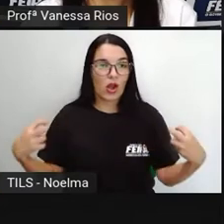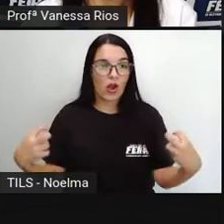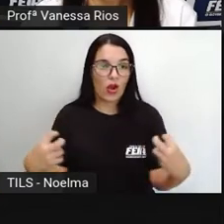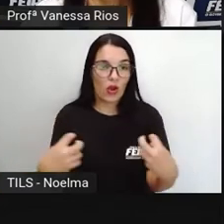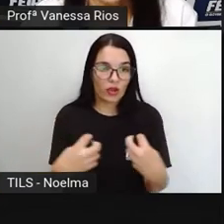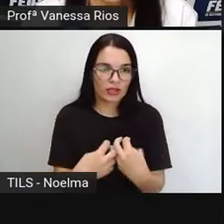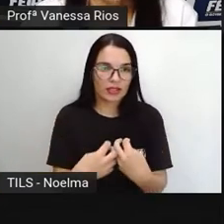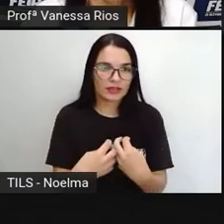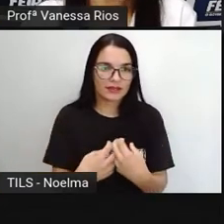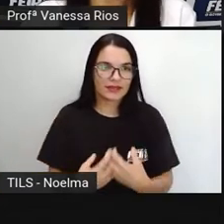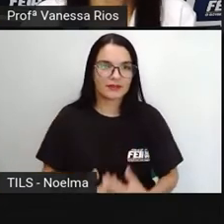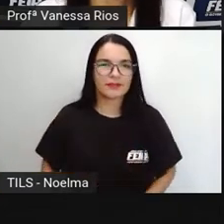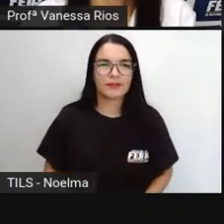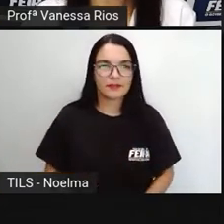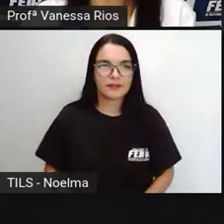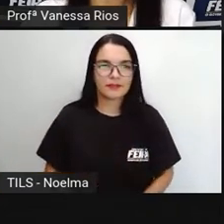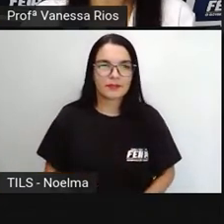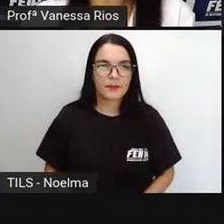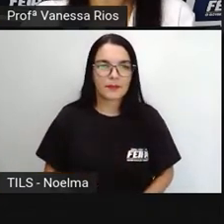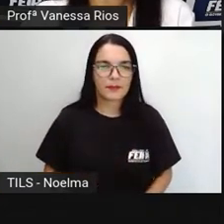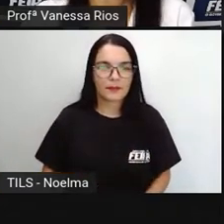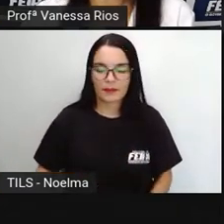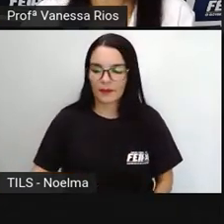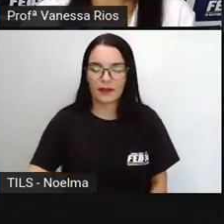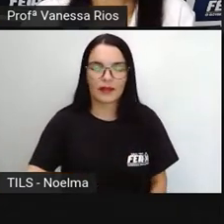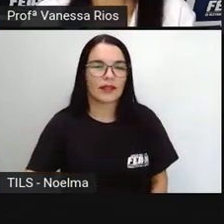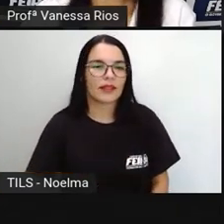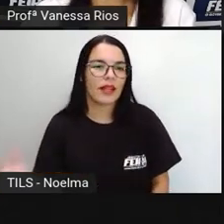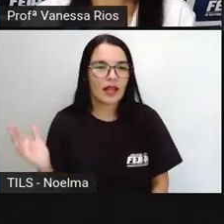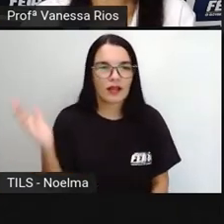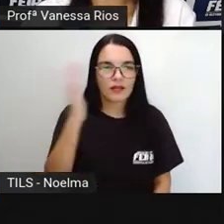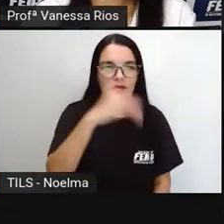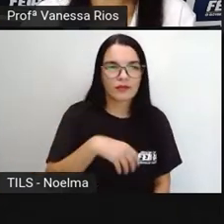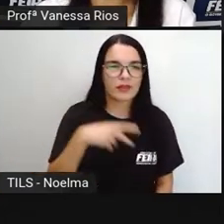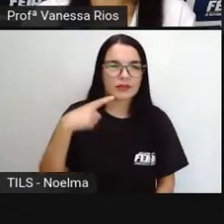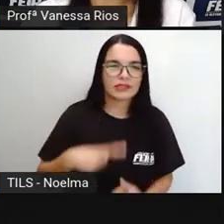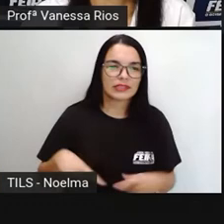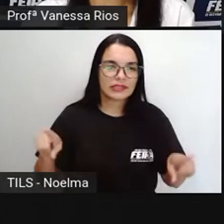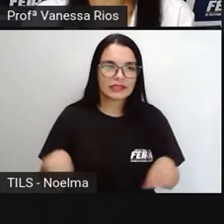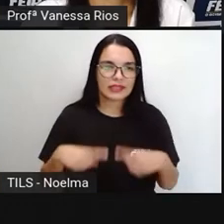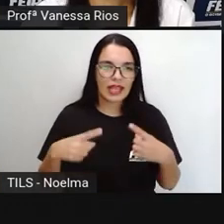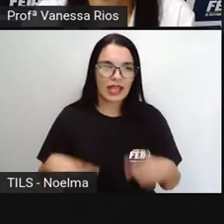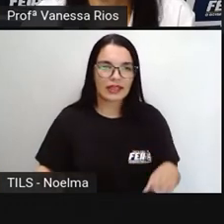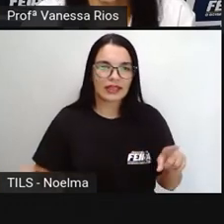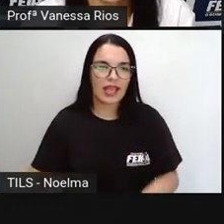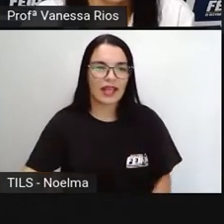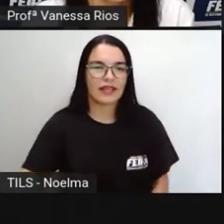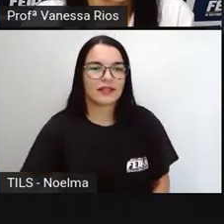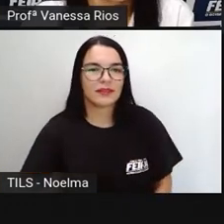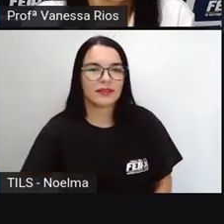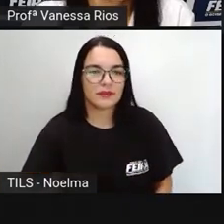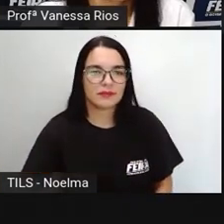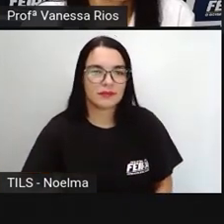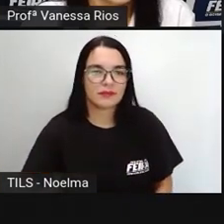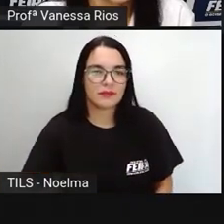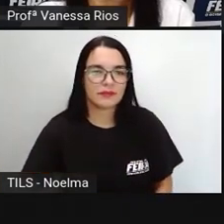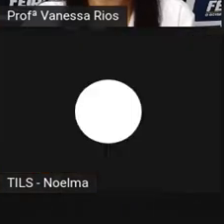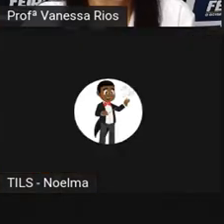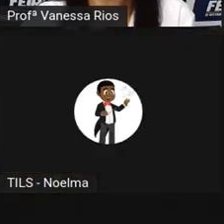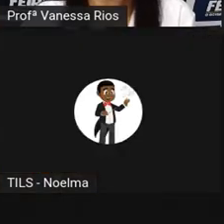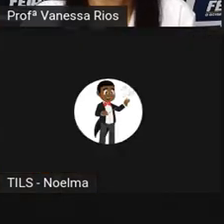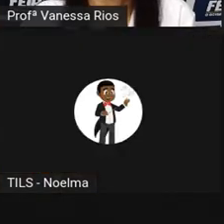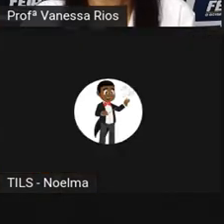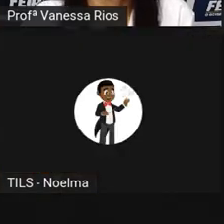E aí, quer cantar? Vamos cantar um pouquinho? Eu tenho certeza que vocês conhecem a cantiga aí, Escravos de Jó. Vamos lá?